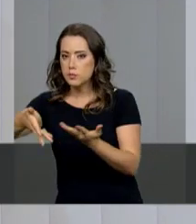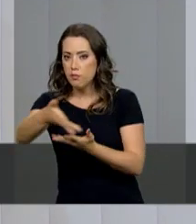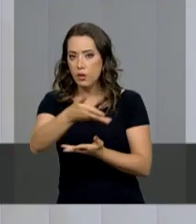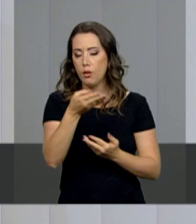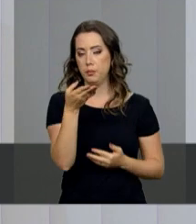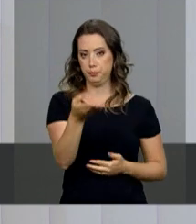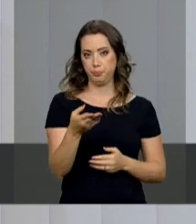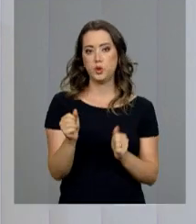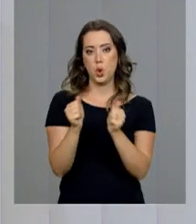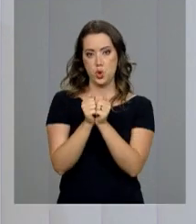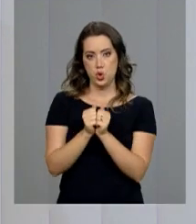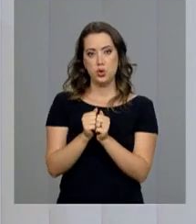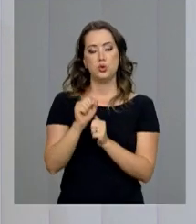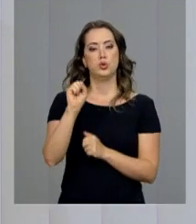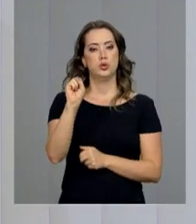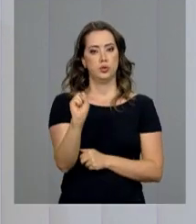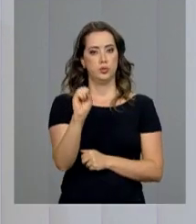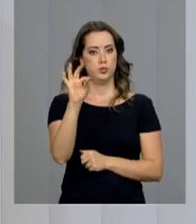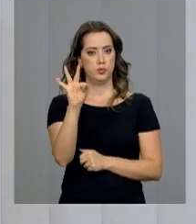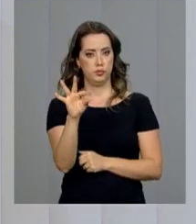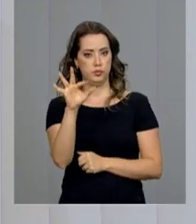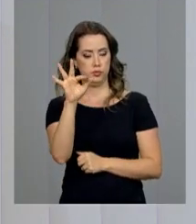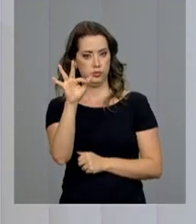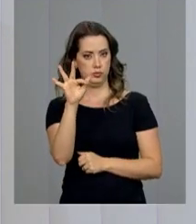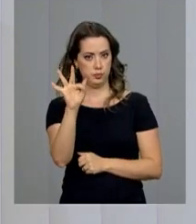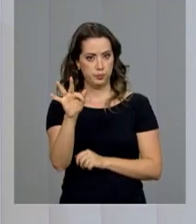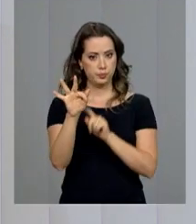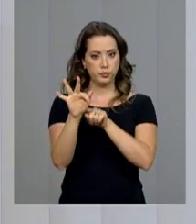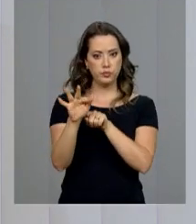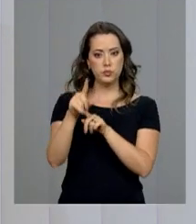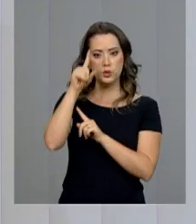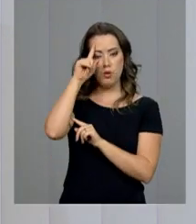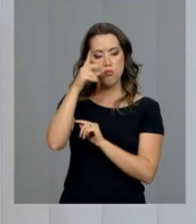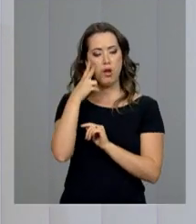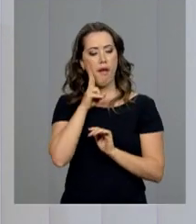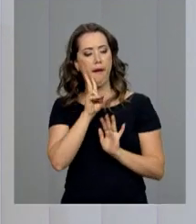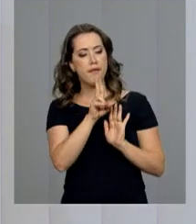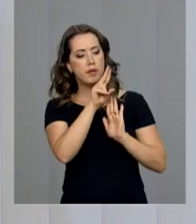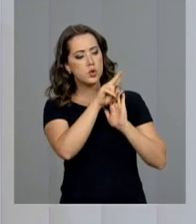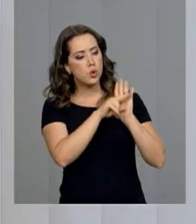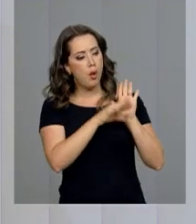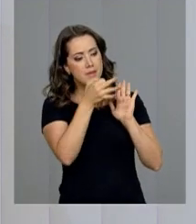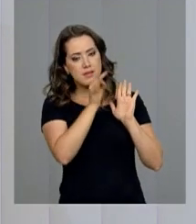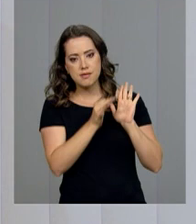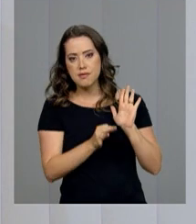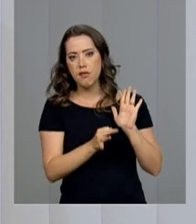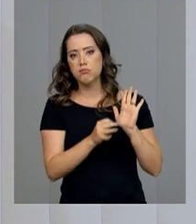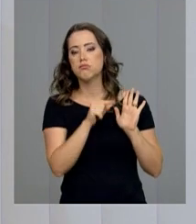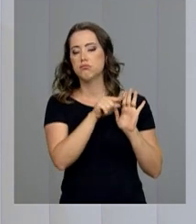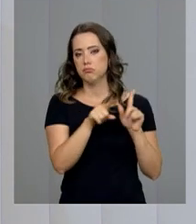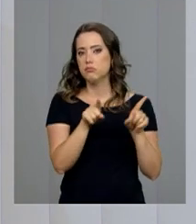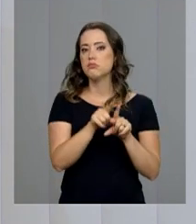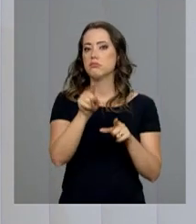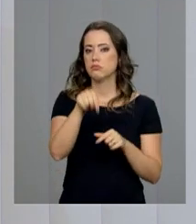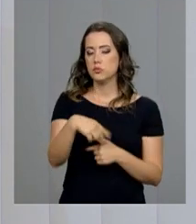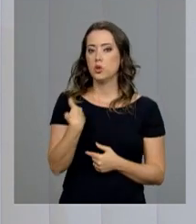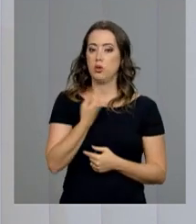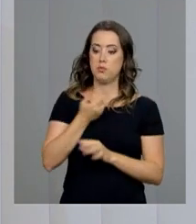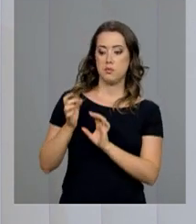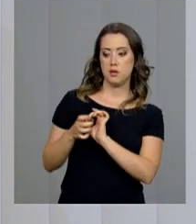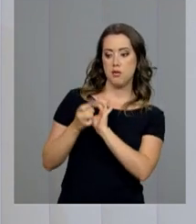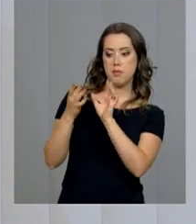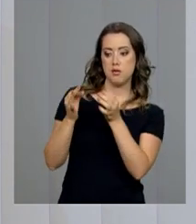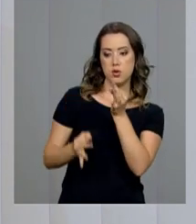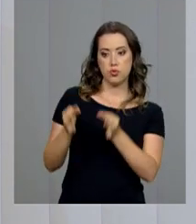com as orientações, diretrizes, esclarecimentos em relação às normas expedidas. Também porque precisamos da autorização